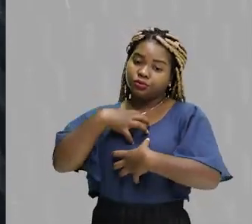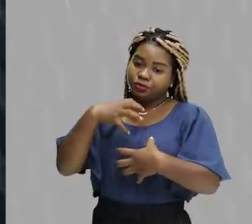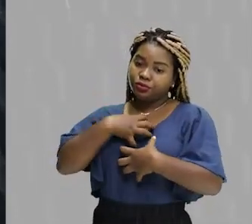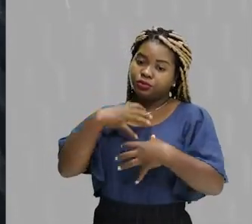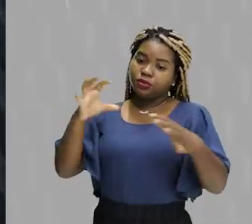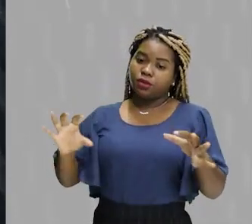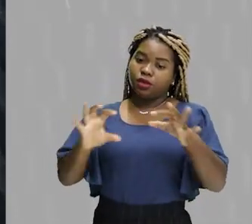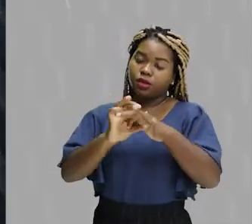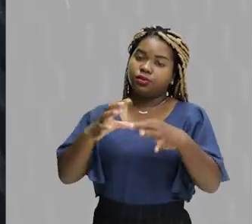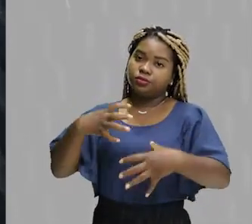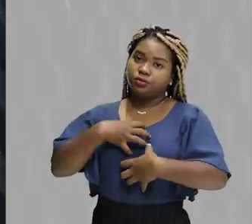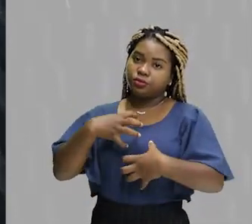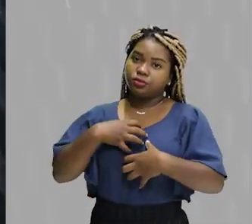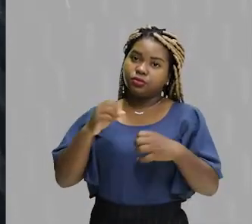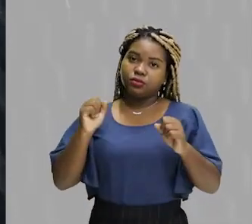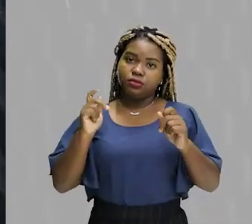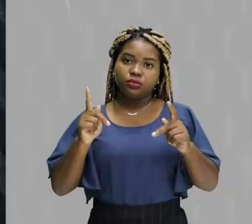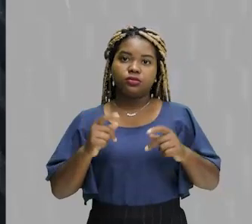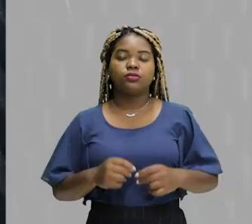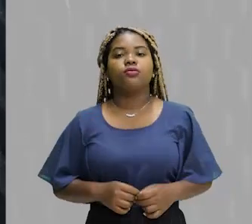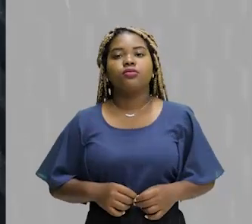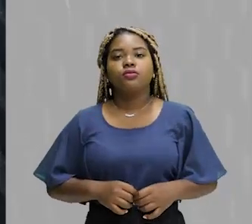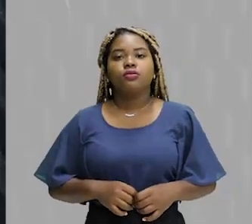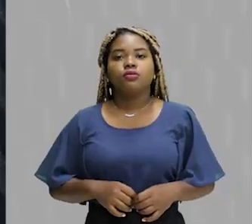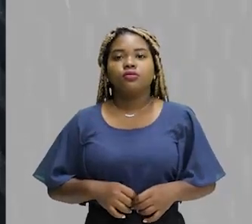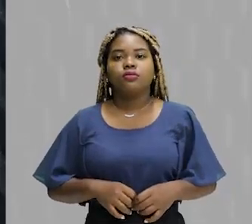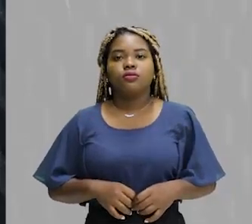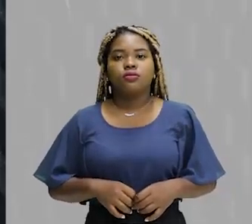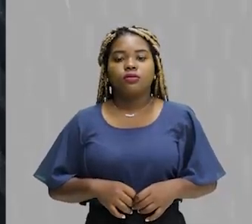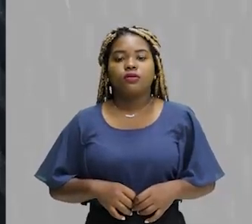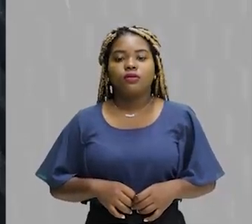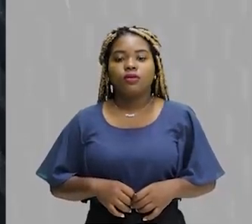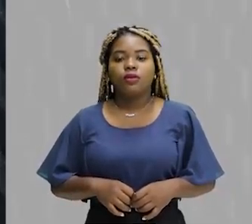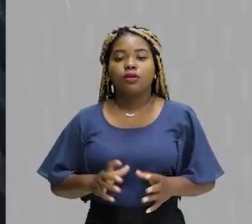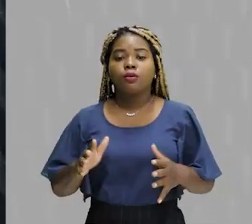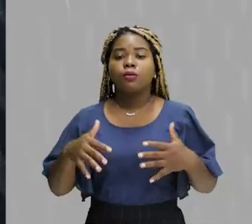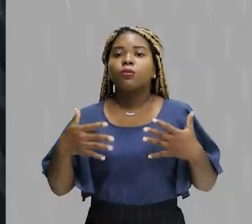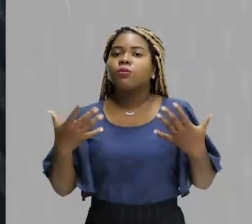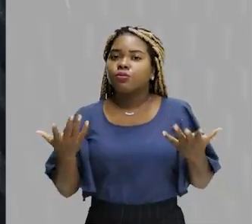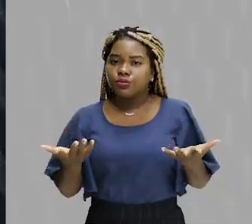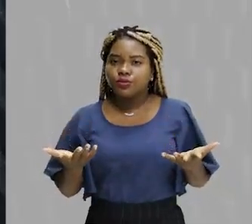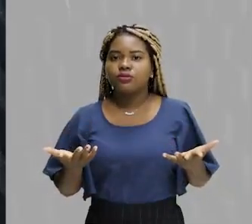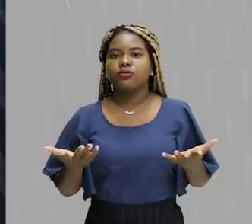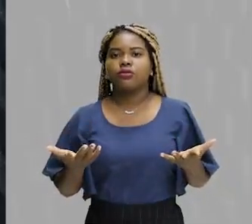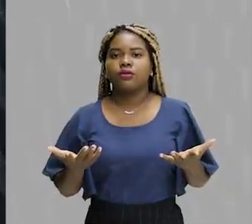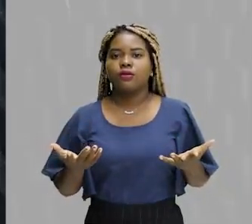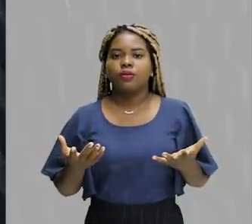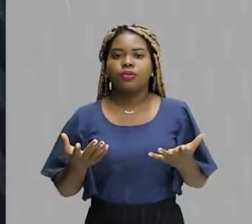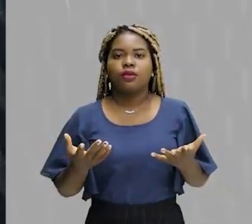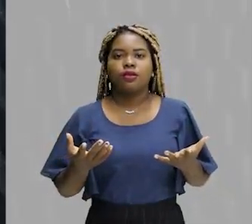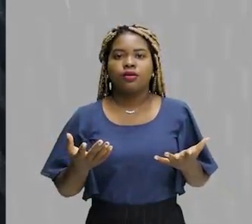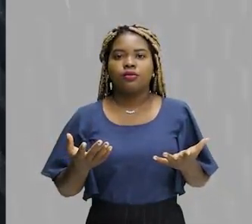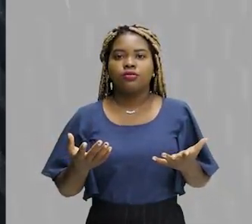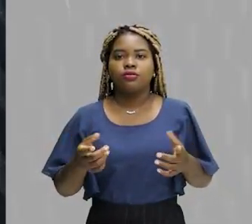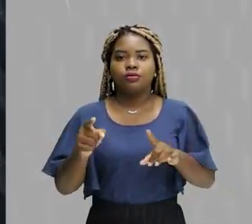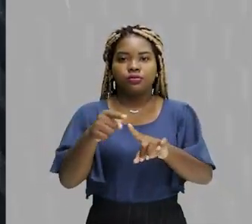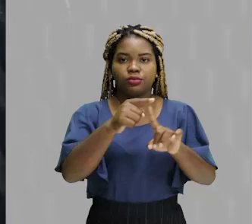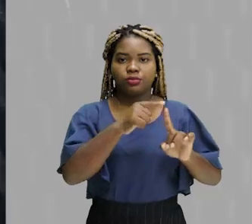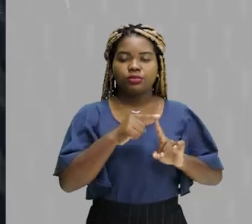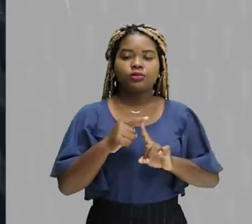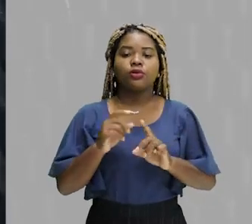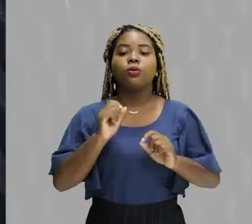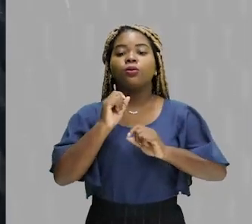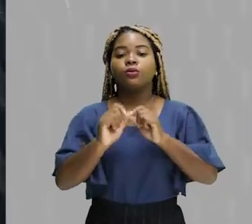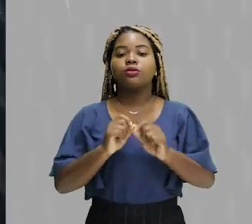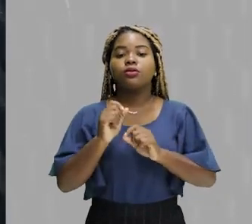sensibilidade, correto? Fique bem claro. Qual é um dos elementos? O que é eu posso citar para vocês? O que